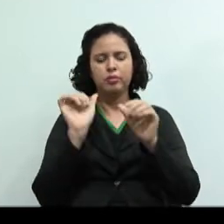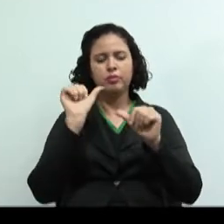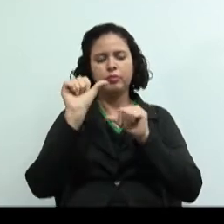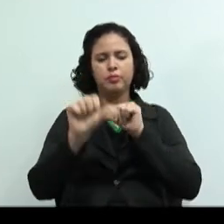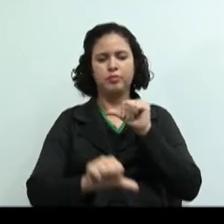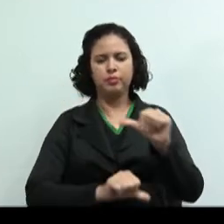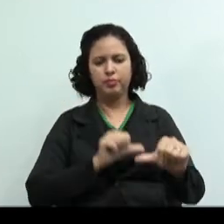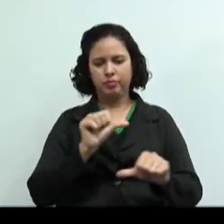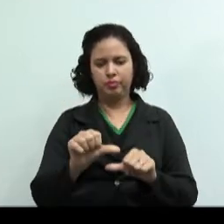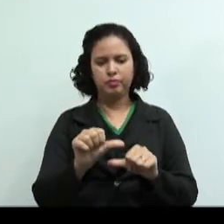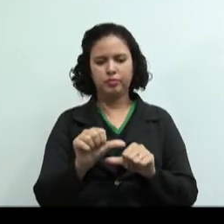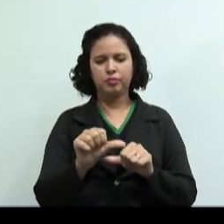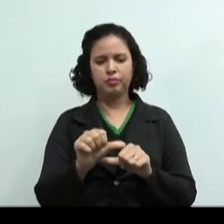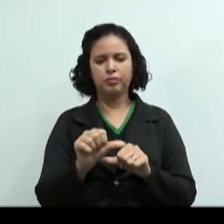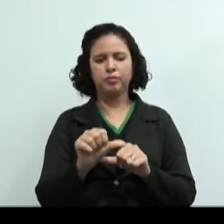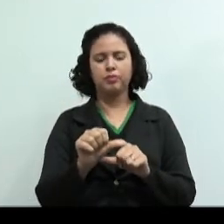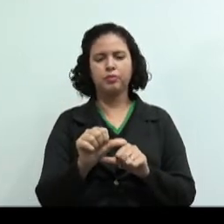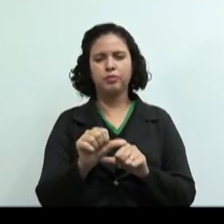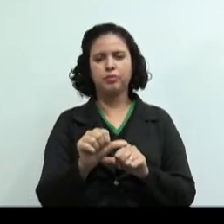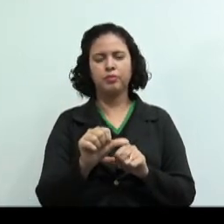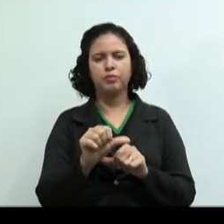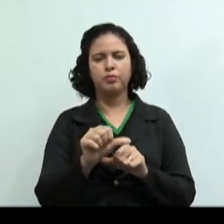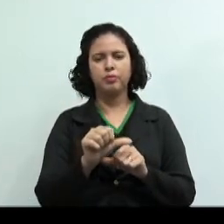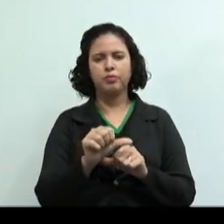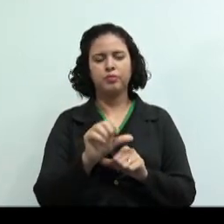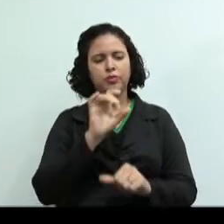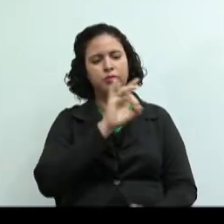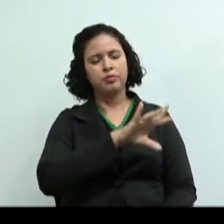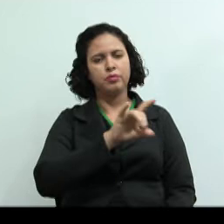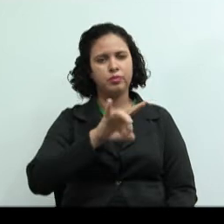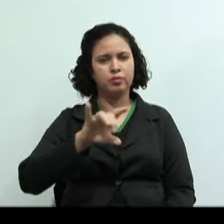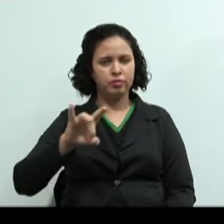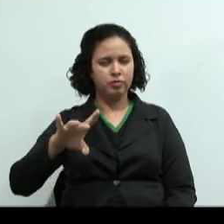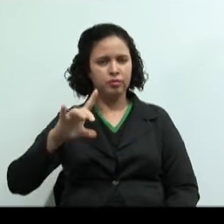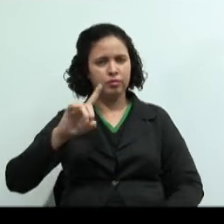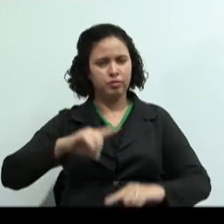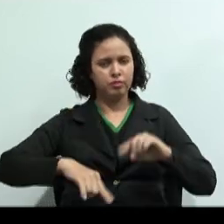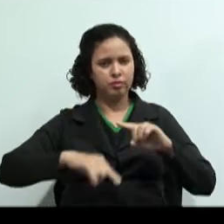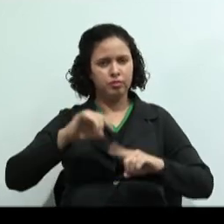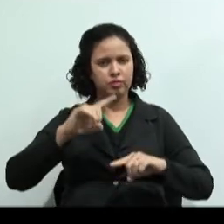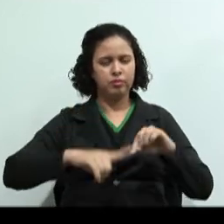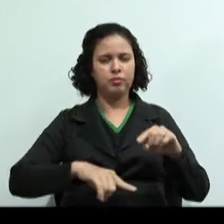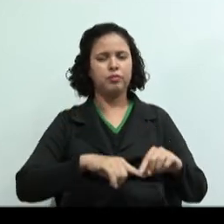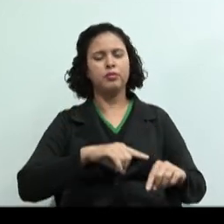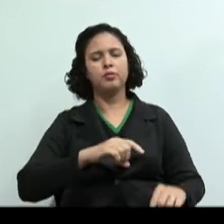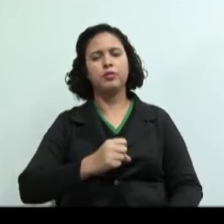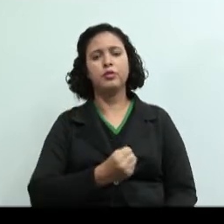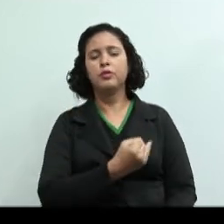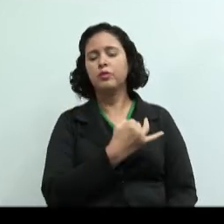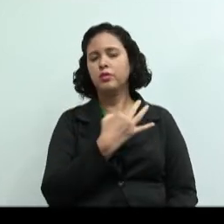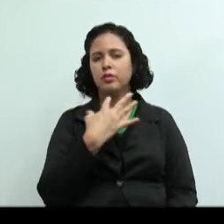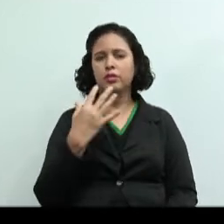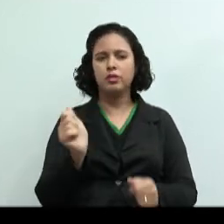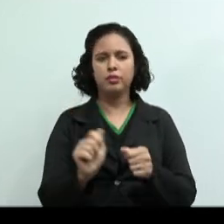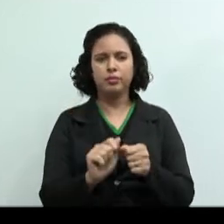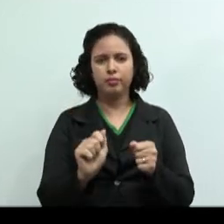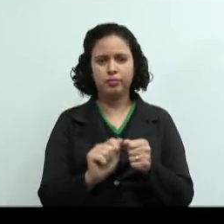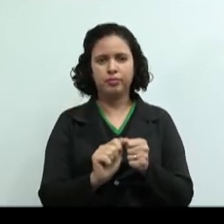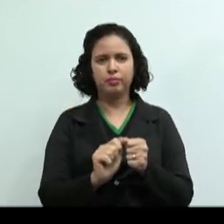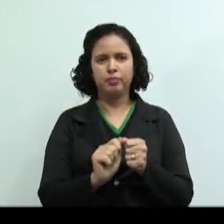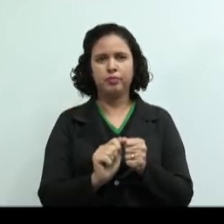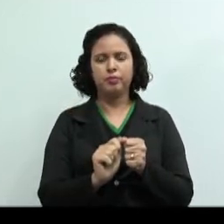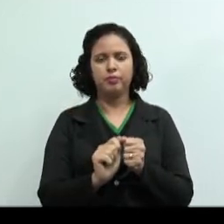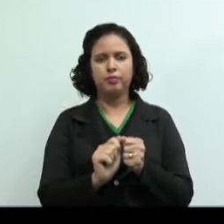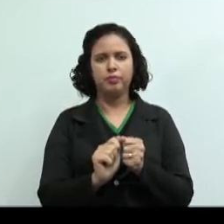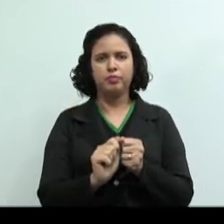mágica, ó. Variam de acordo com a quantidade produzida, de